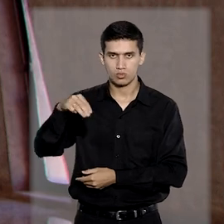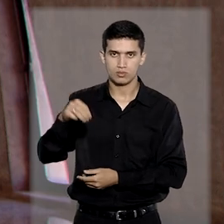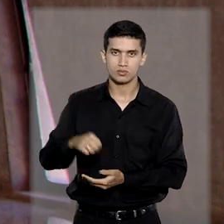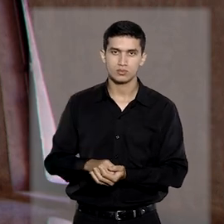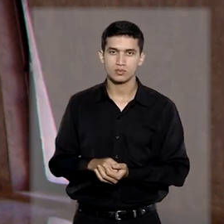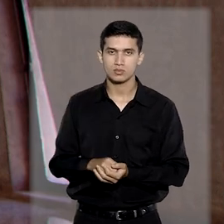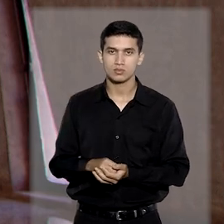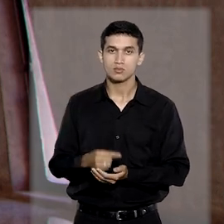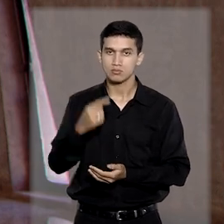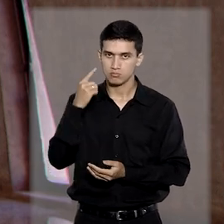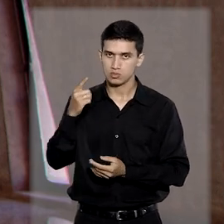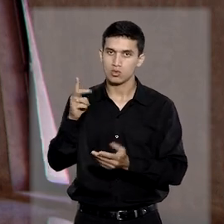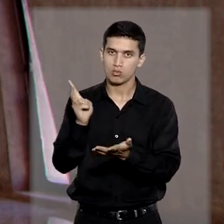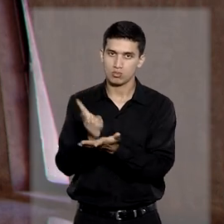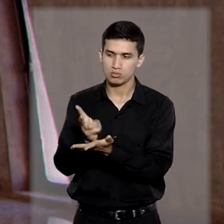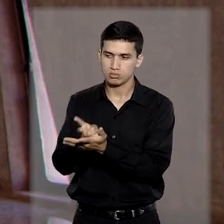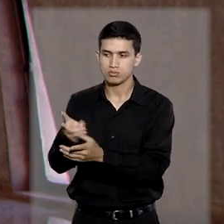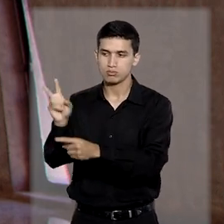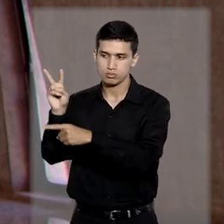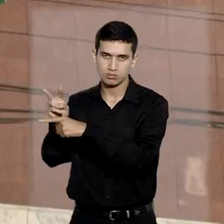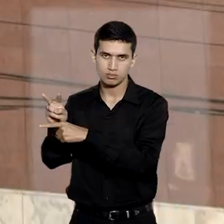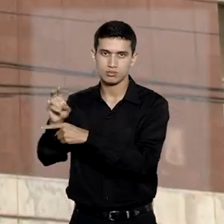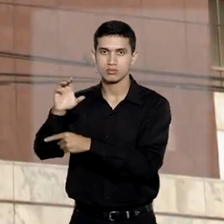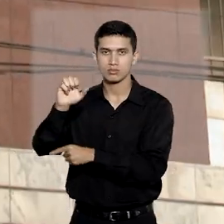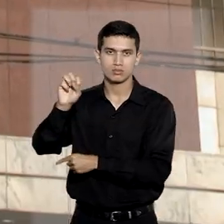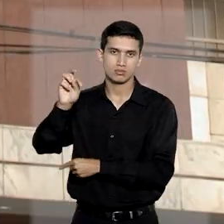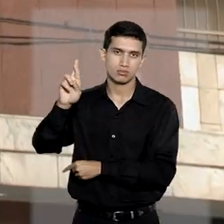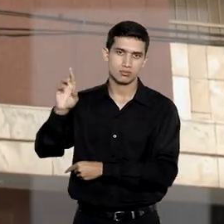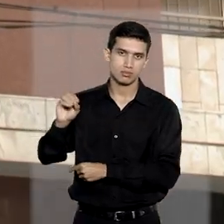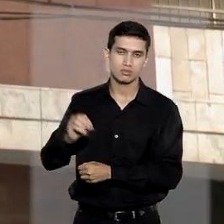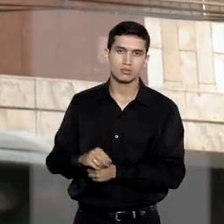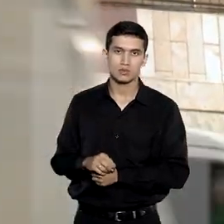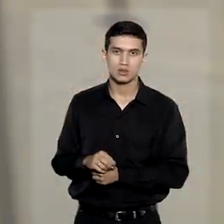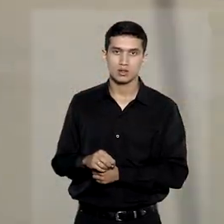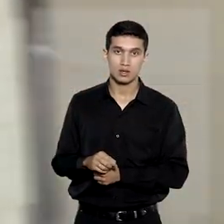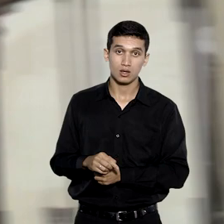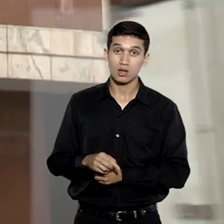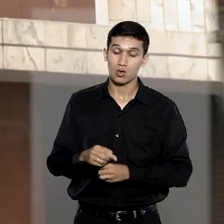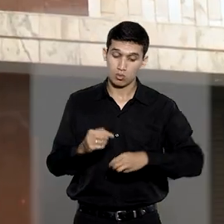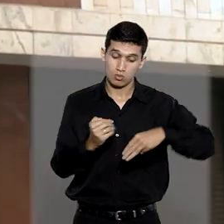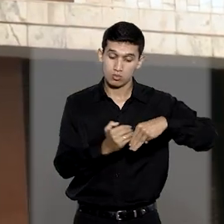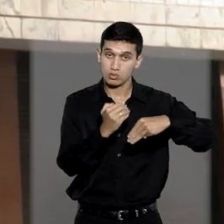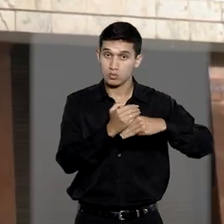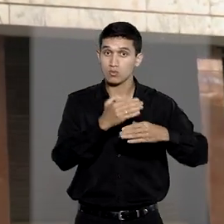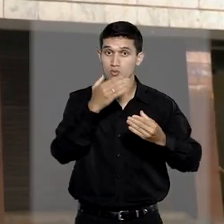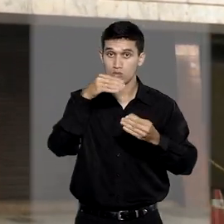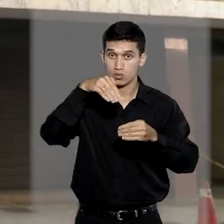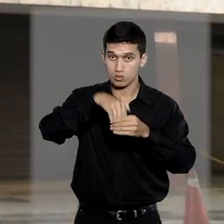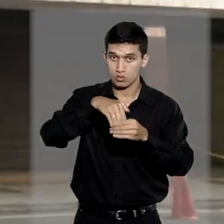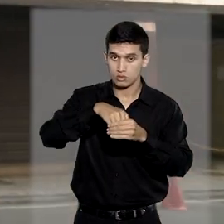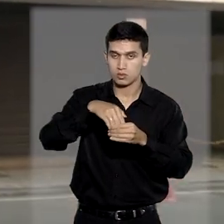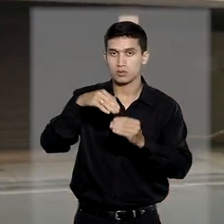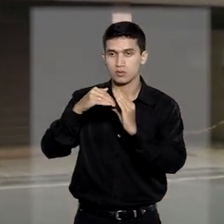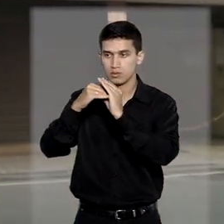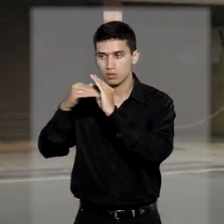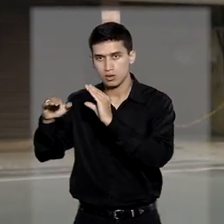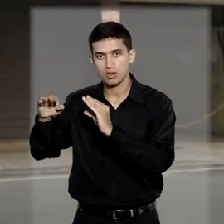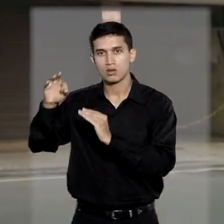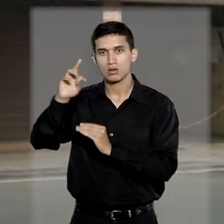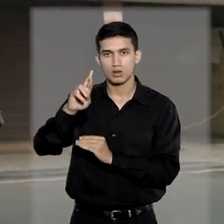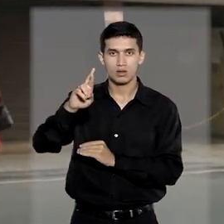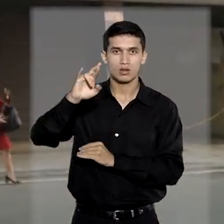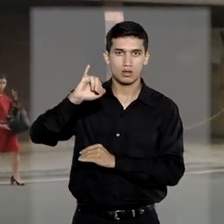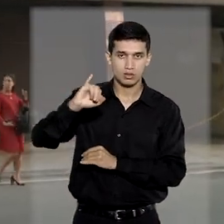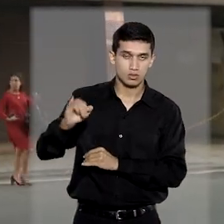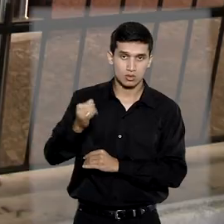decisão motivou o recurso da defesa de Castro. O ministro Benedito Gonçalves votou para que o processo fosse enviado ao Tribunal Regional